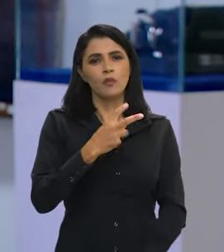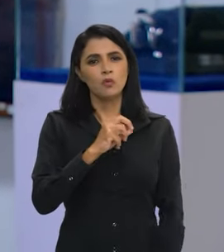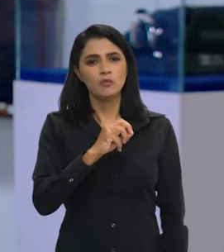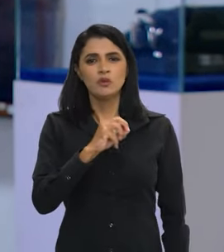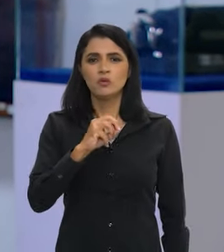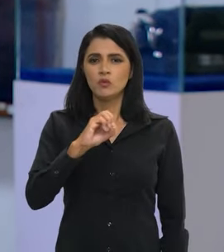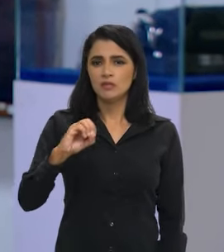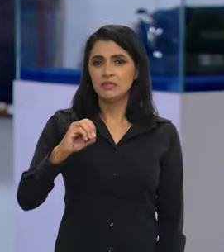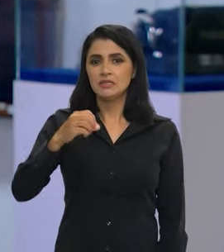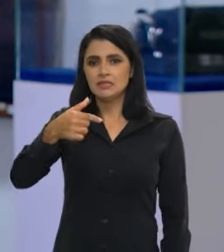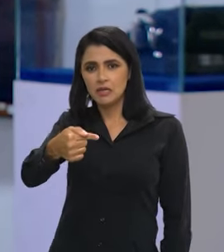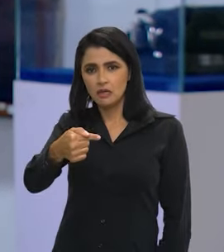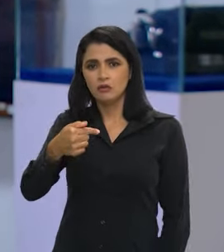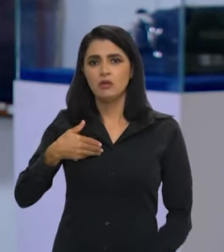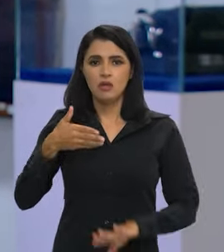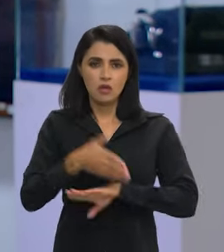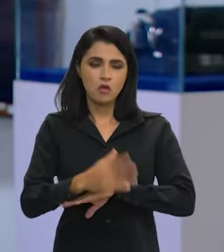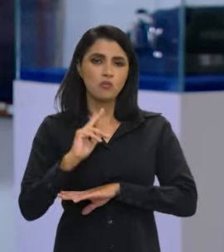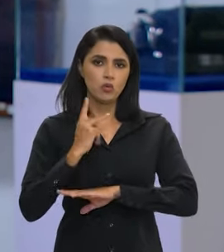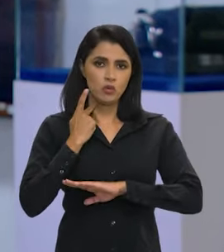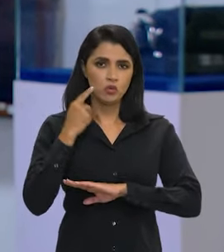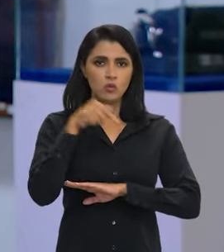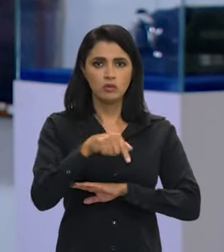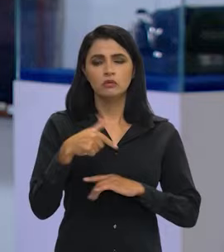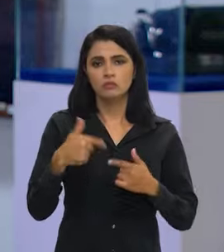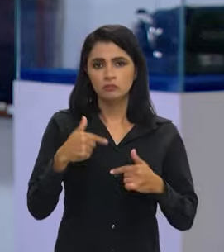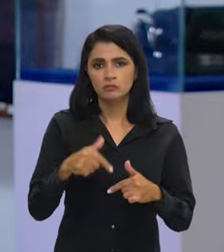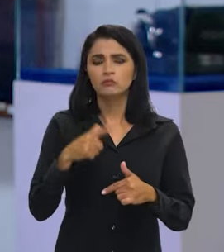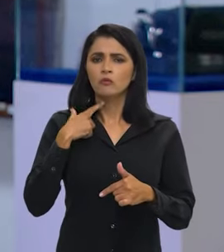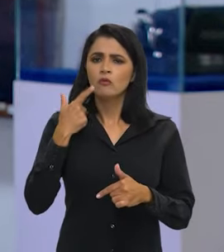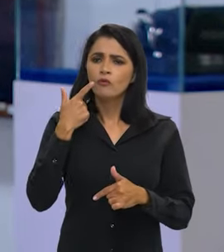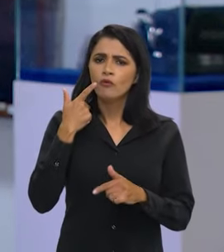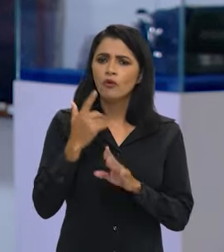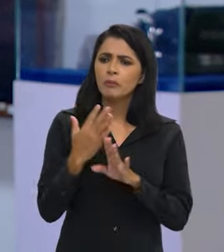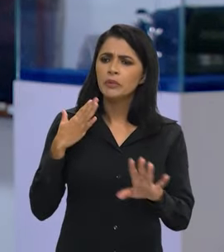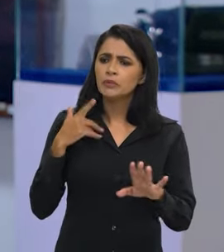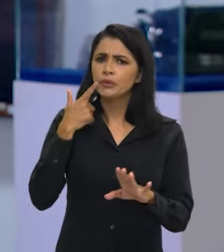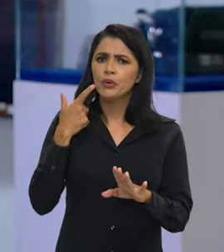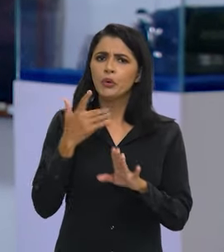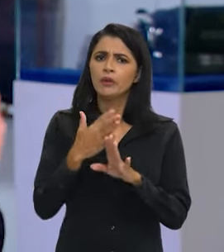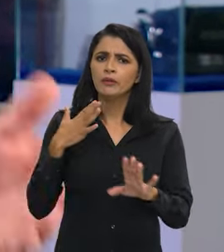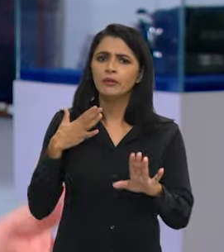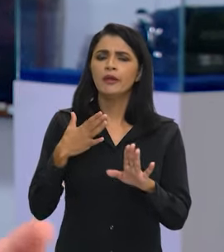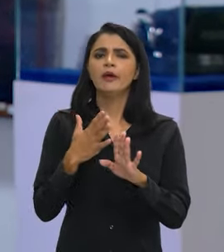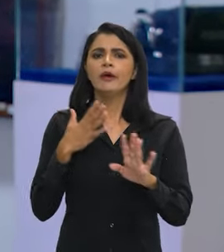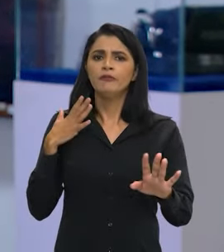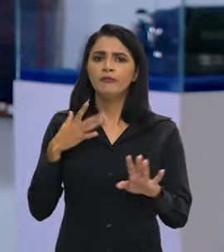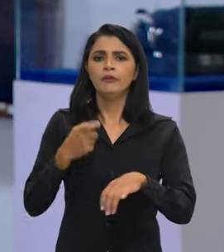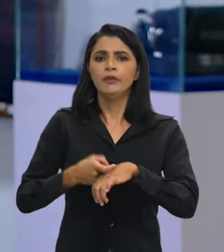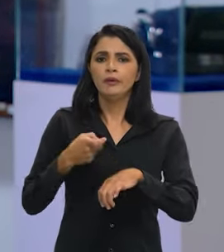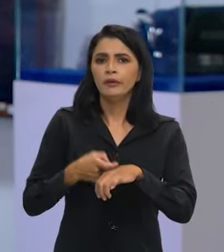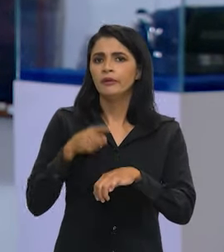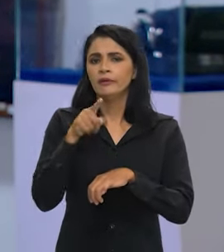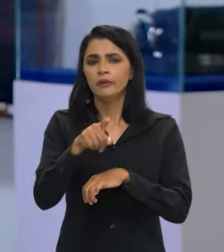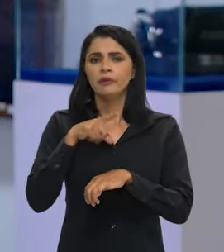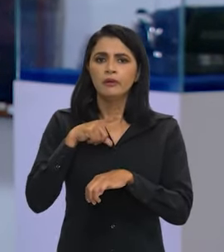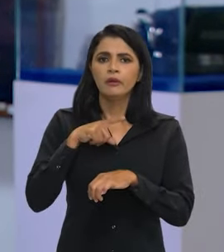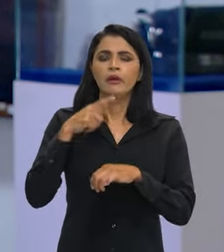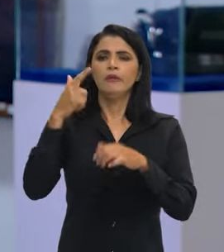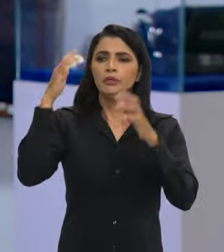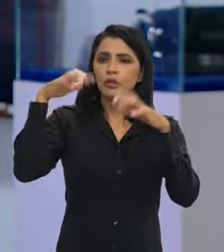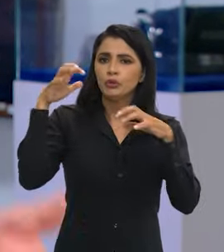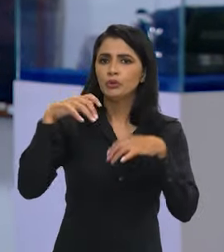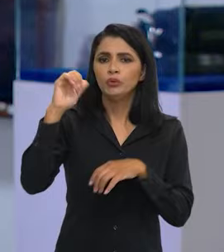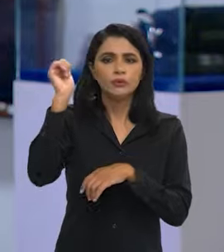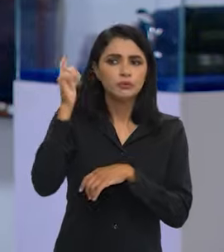2007, 2008, aqui. Eu estava aqui como procurador. Foi tirar as pessoas daquela fila física, que ficavam no